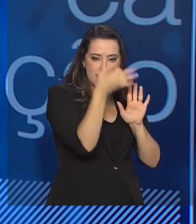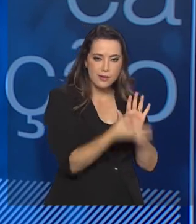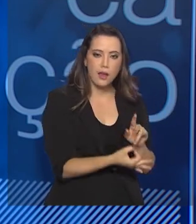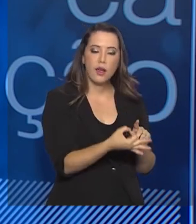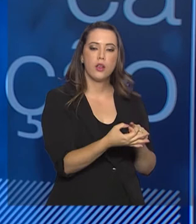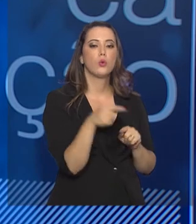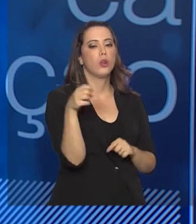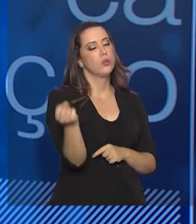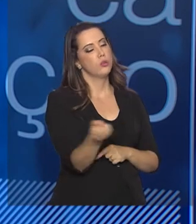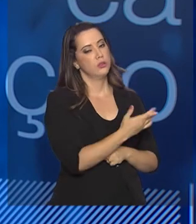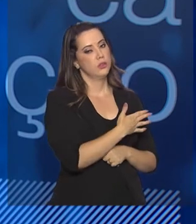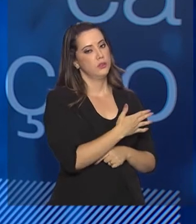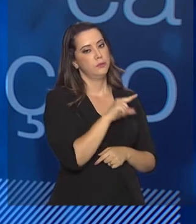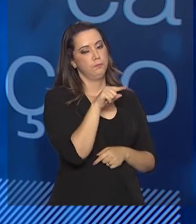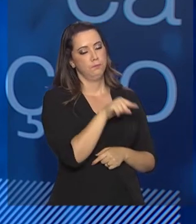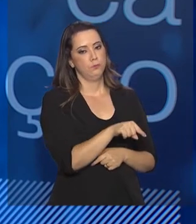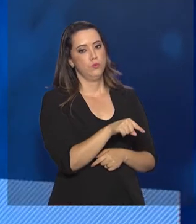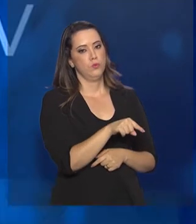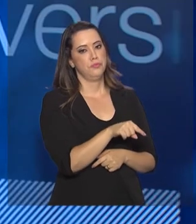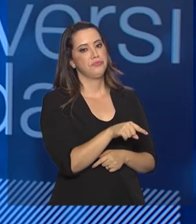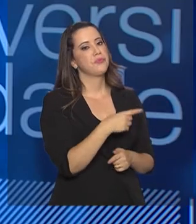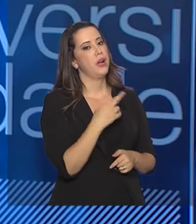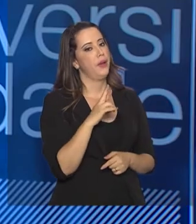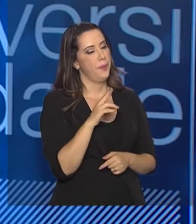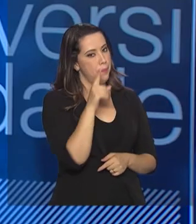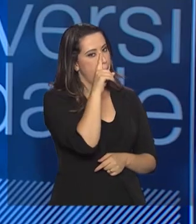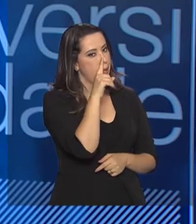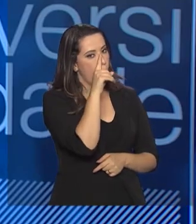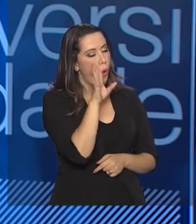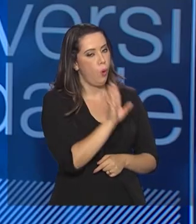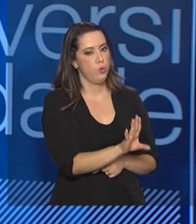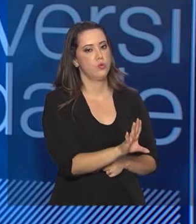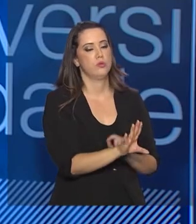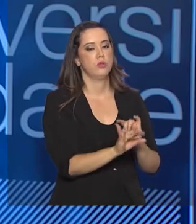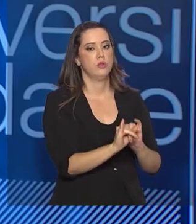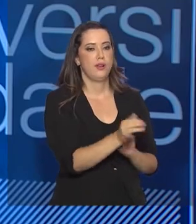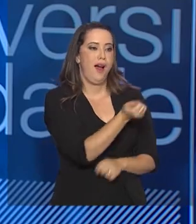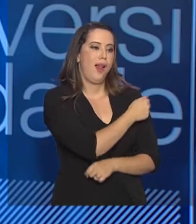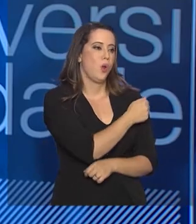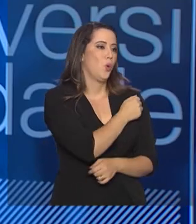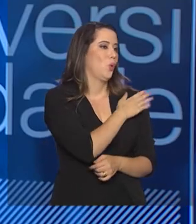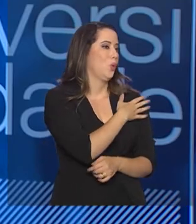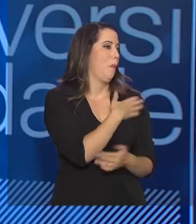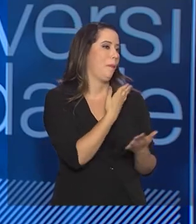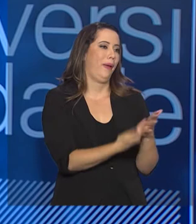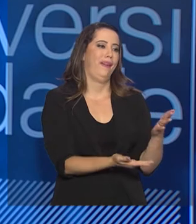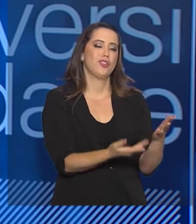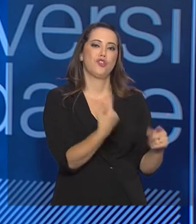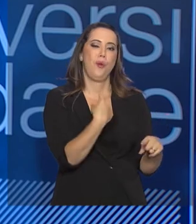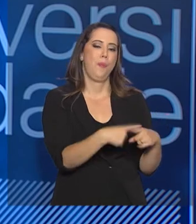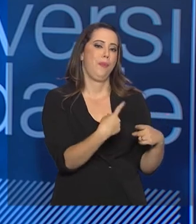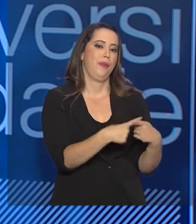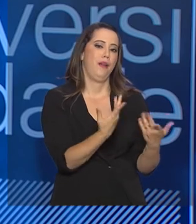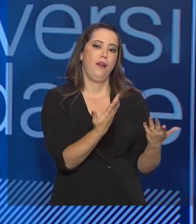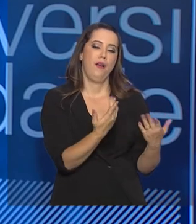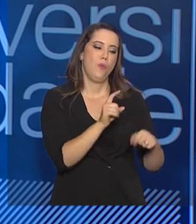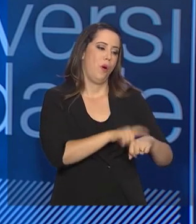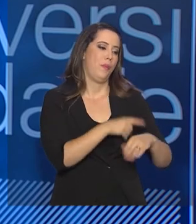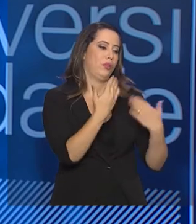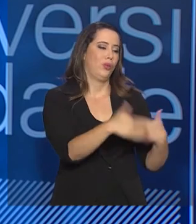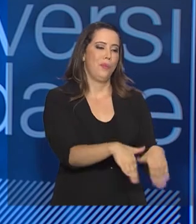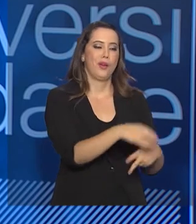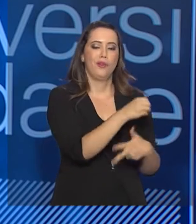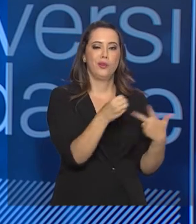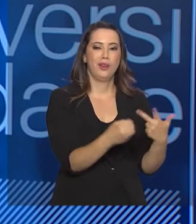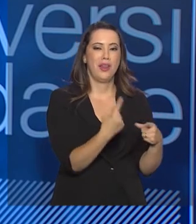novidade. E isso é um risco muito grande. O aluno, por uma besteira de tocar um celular, perder a prova do